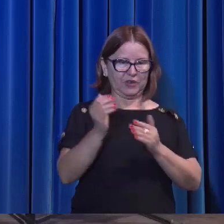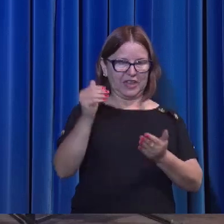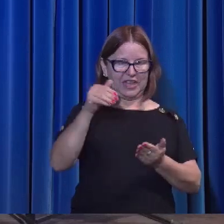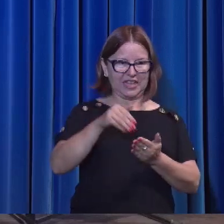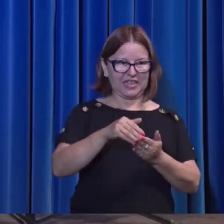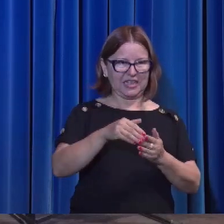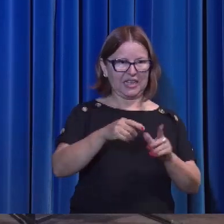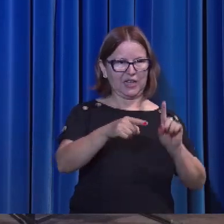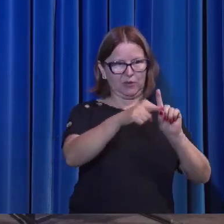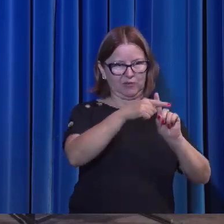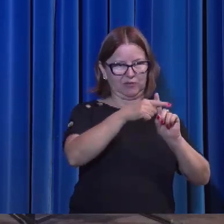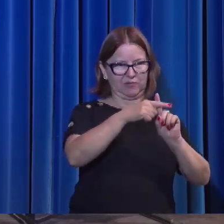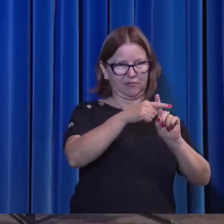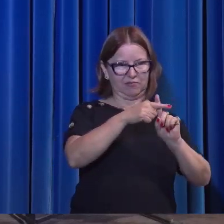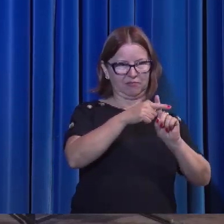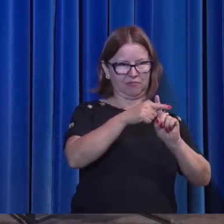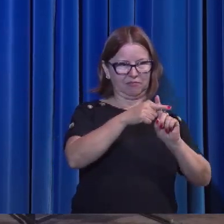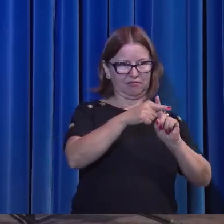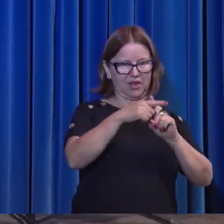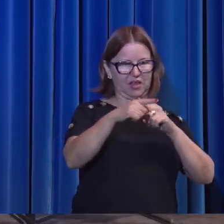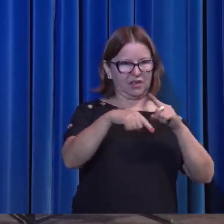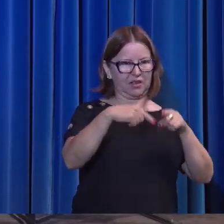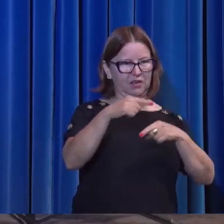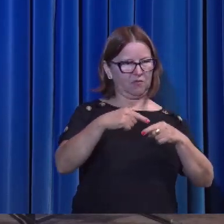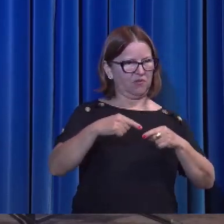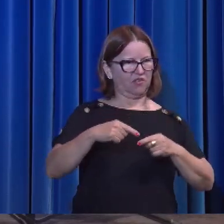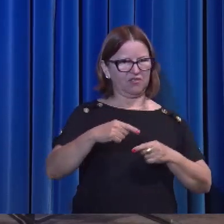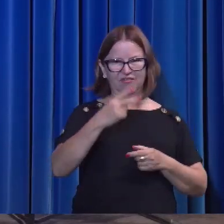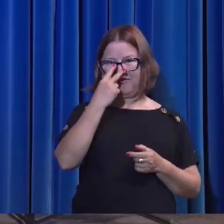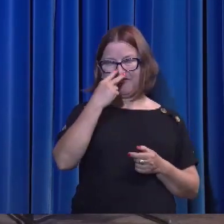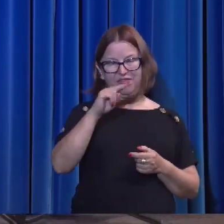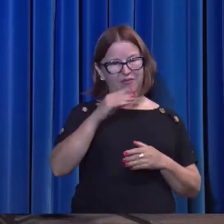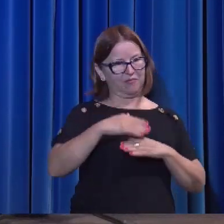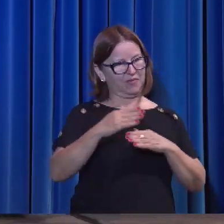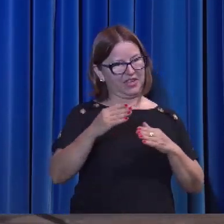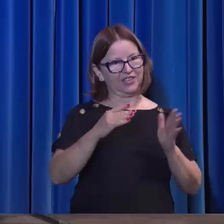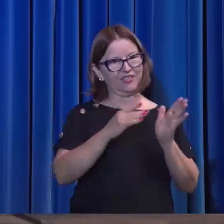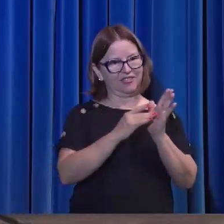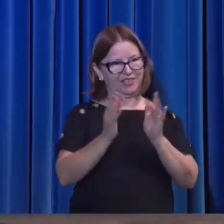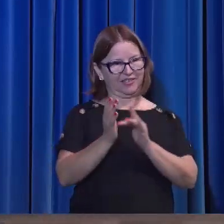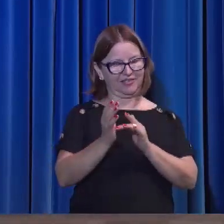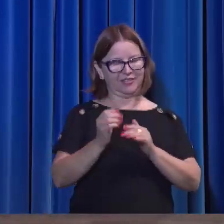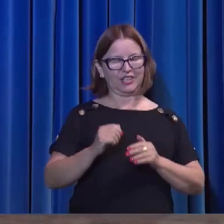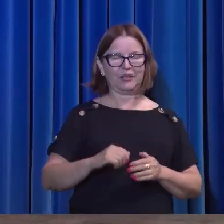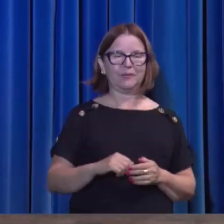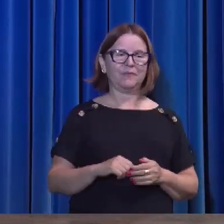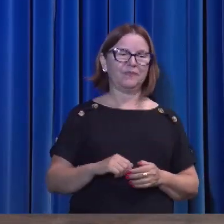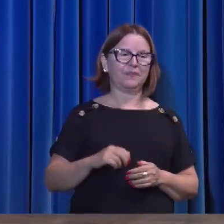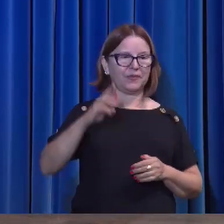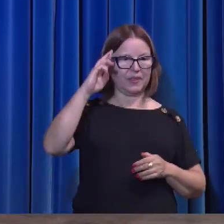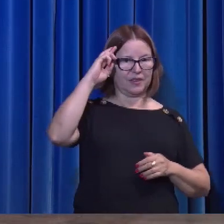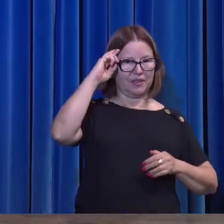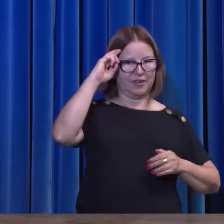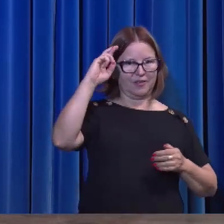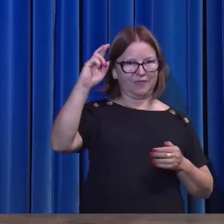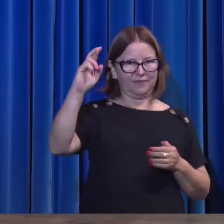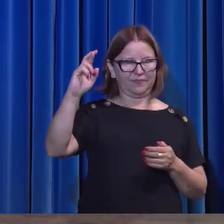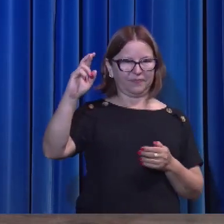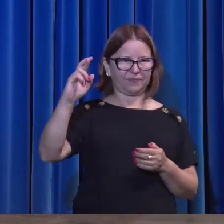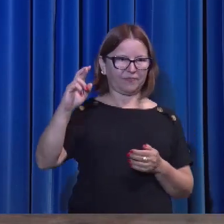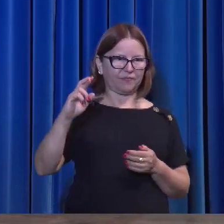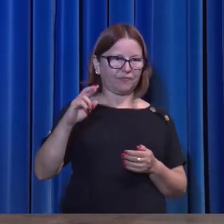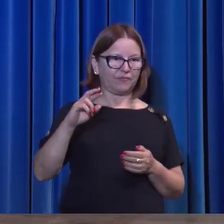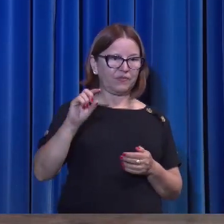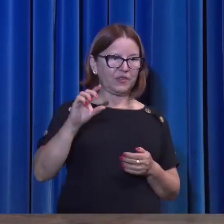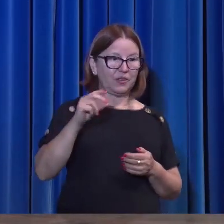A partir daí, não tem mais visão de Jesus. O Senhor, ele só foi